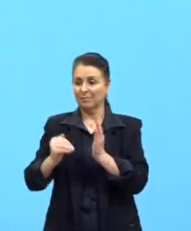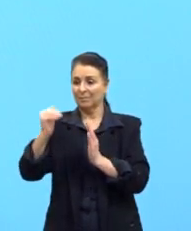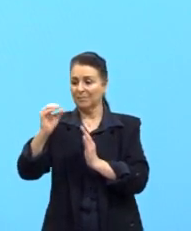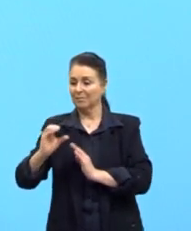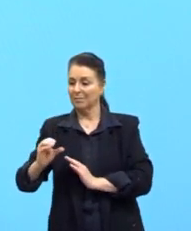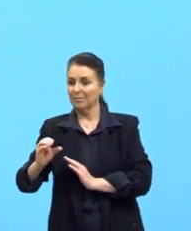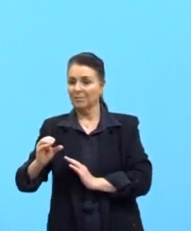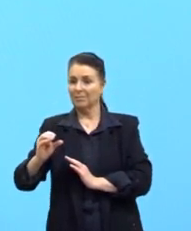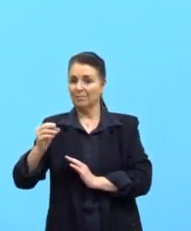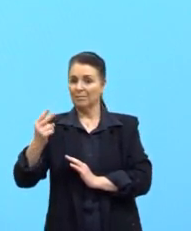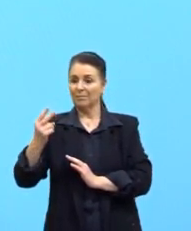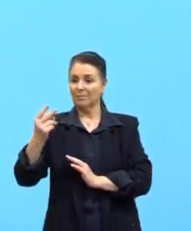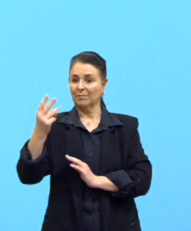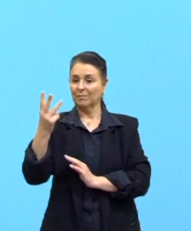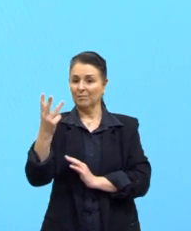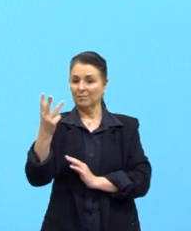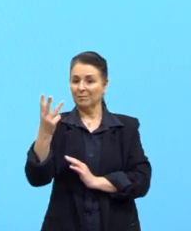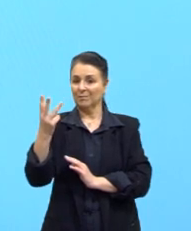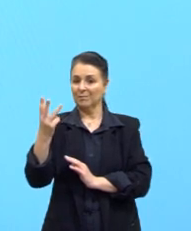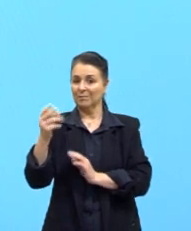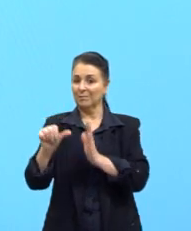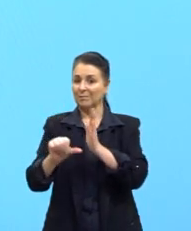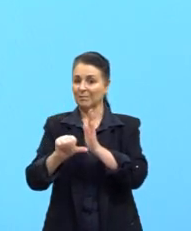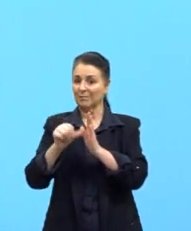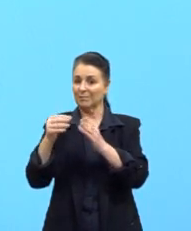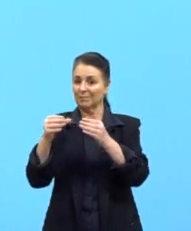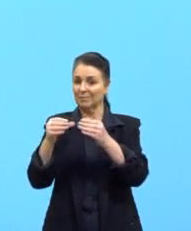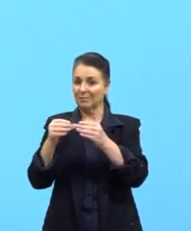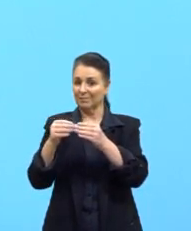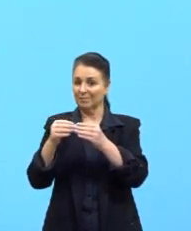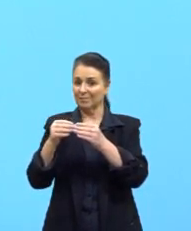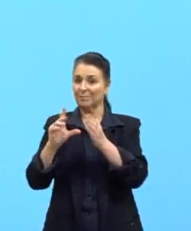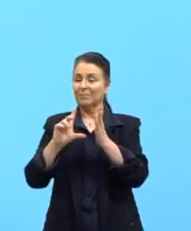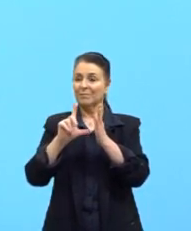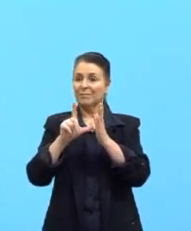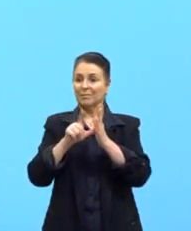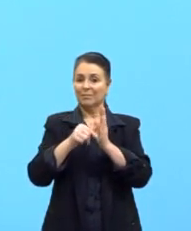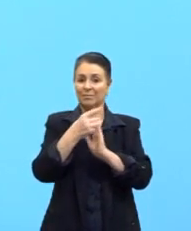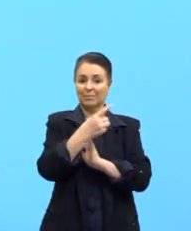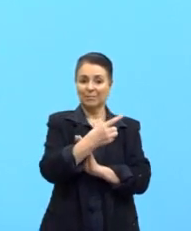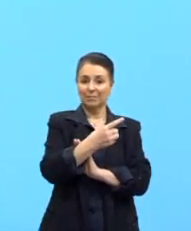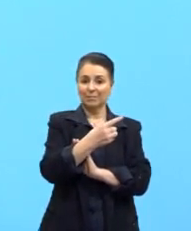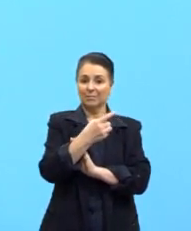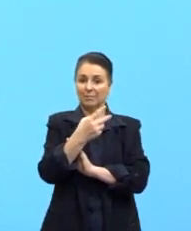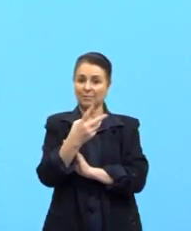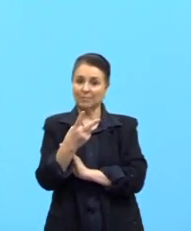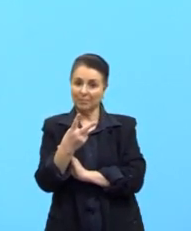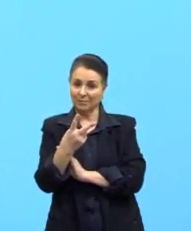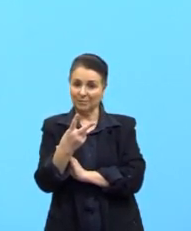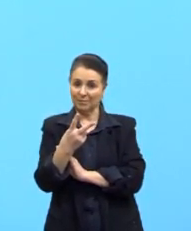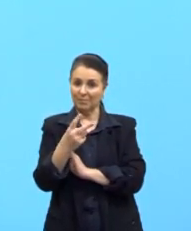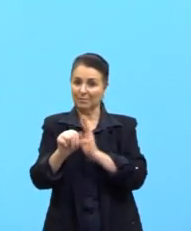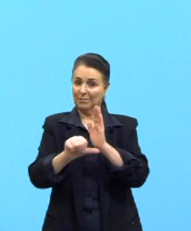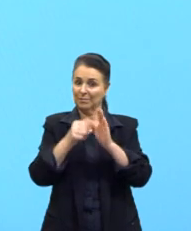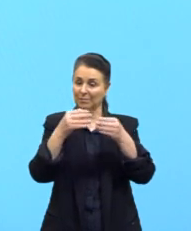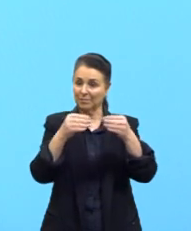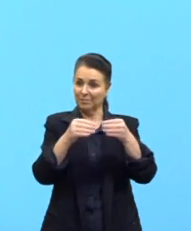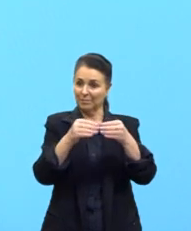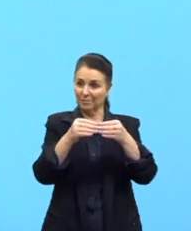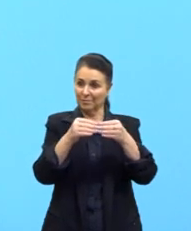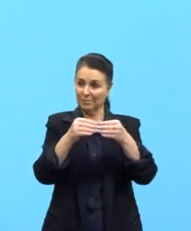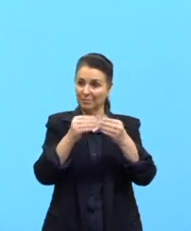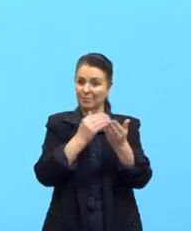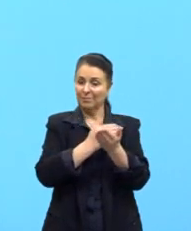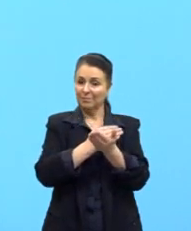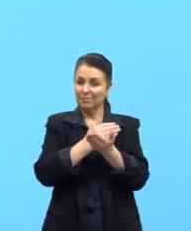um, dois, três, o primeiro grupo funcional. A partir deste lado, tenho um, dois, meu primeiro grupo funcional. Então, eu começo a contar